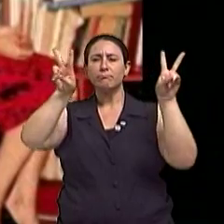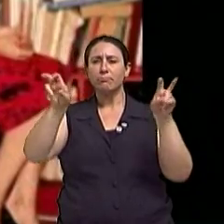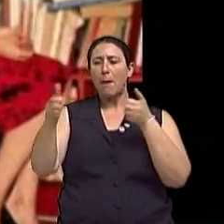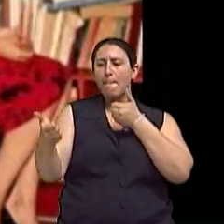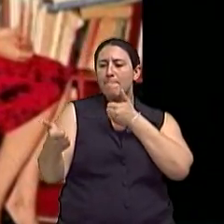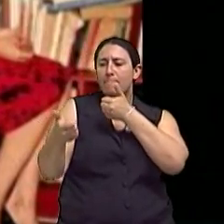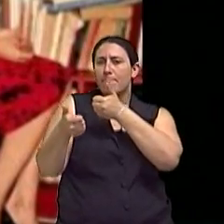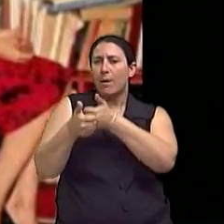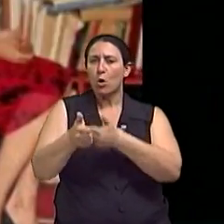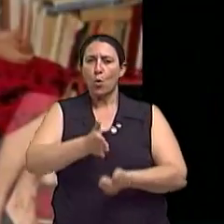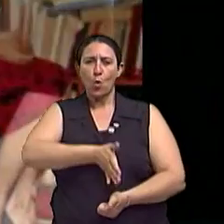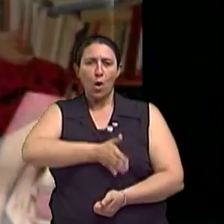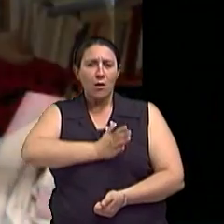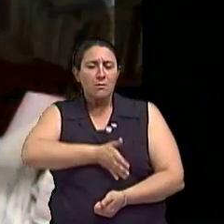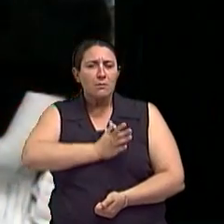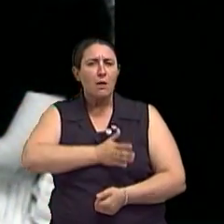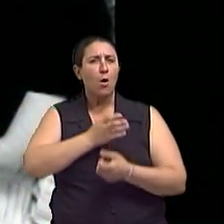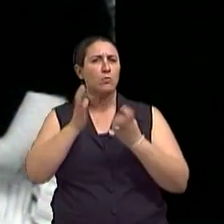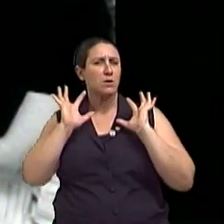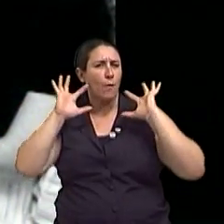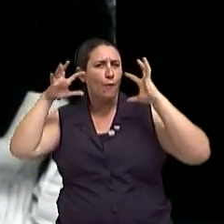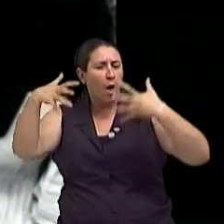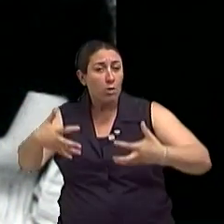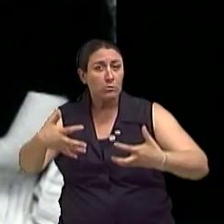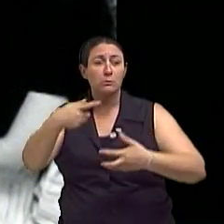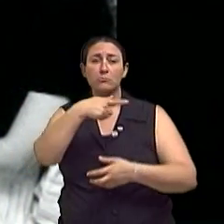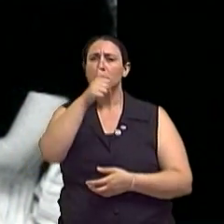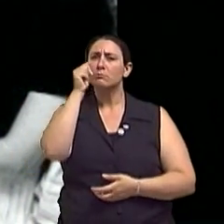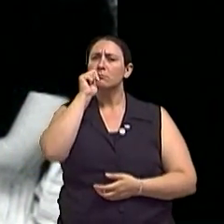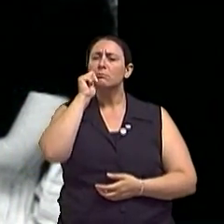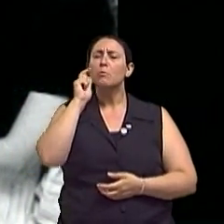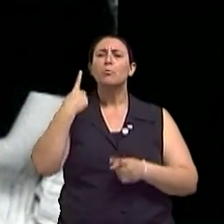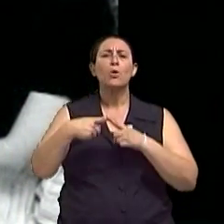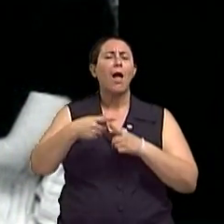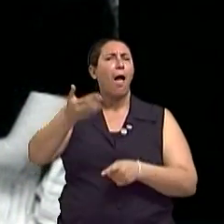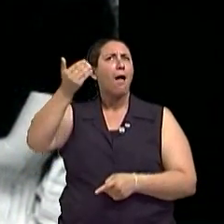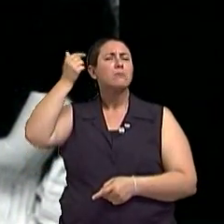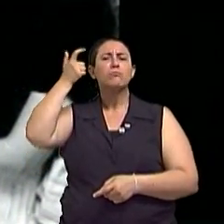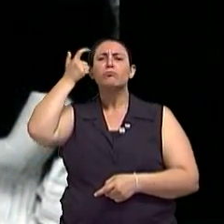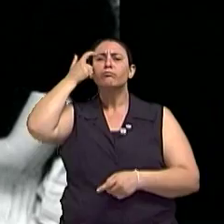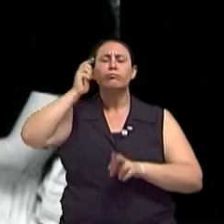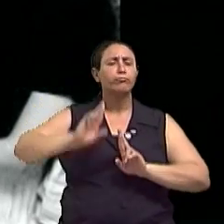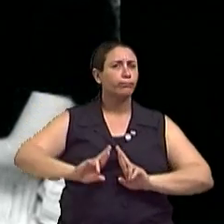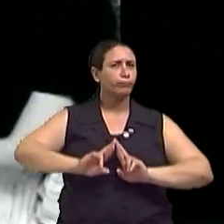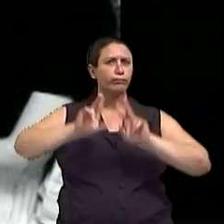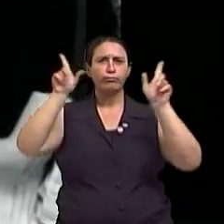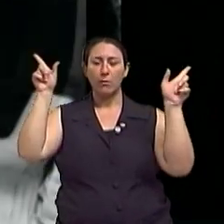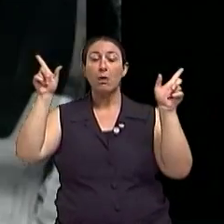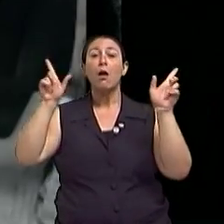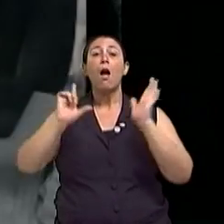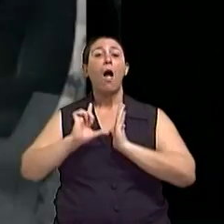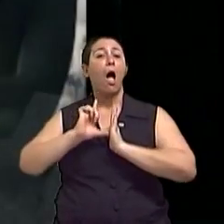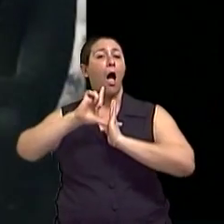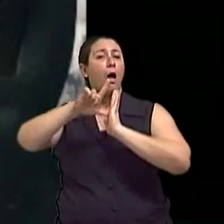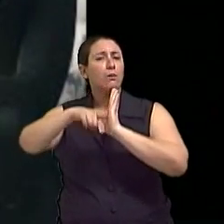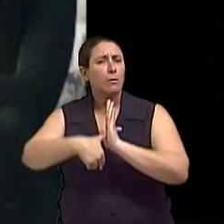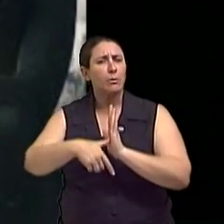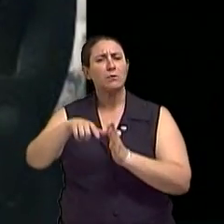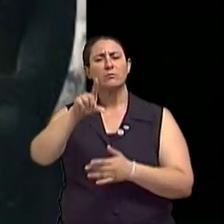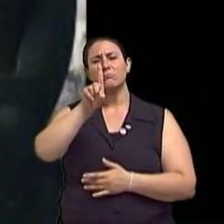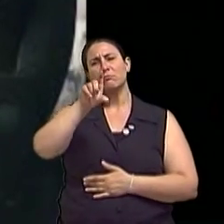prêmio da Fundação Graça Aranha por seu caráter inovador na época. Nos anos 60 e 70,